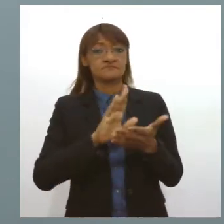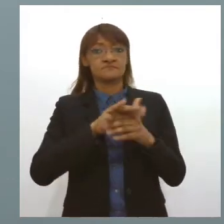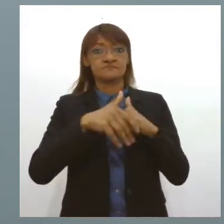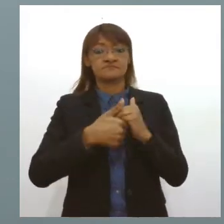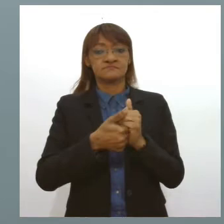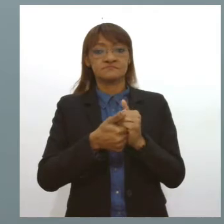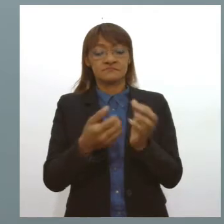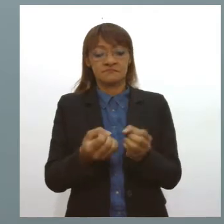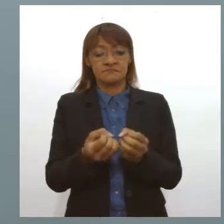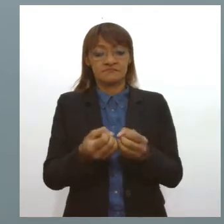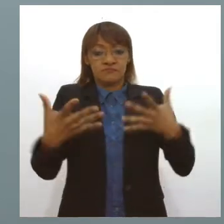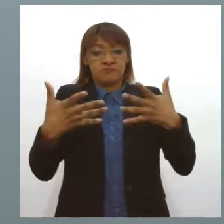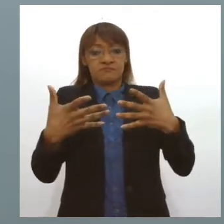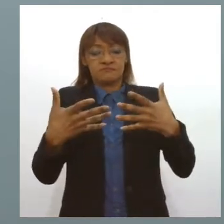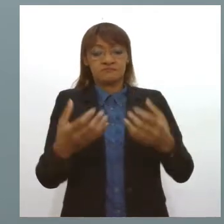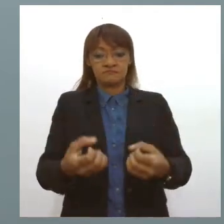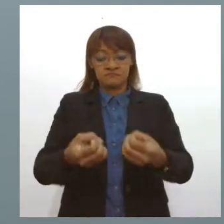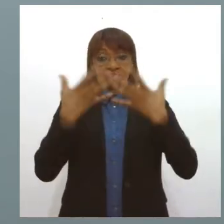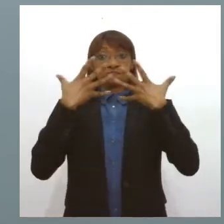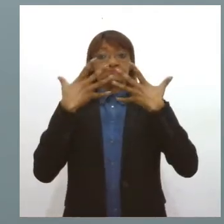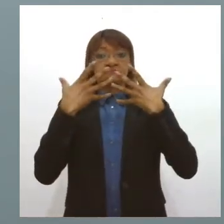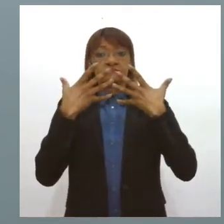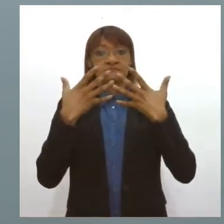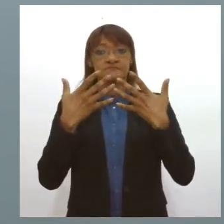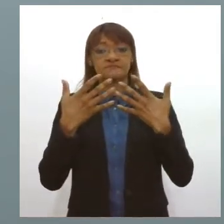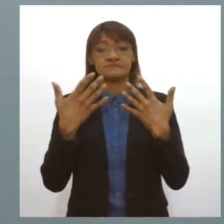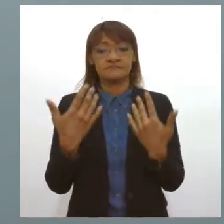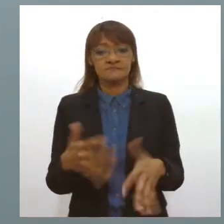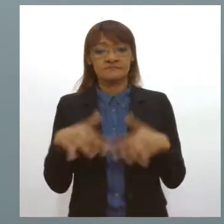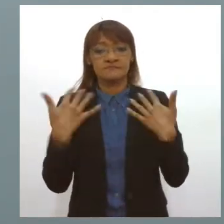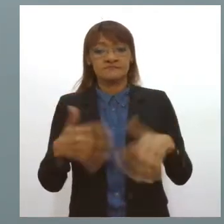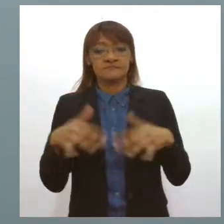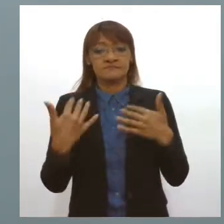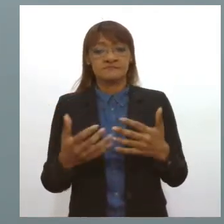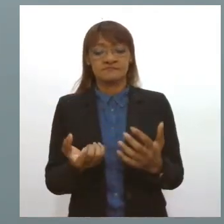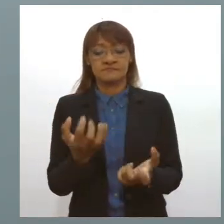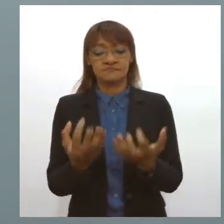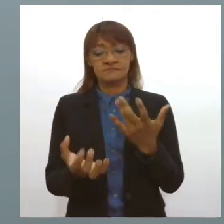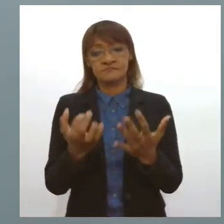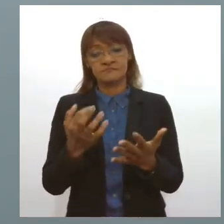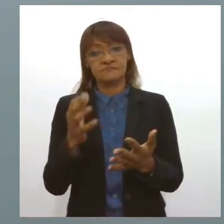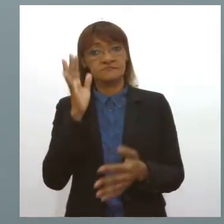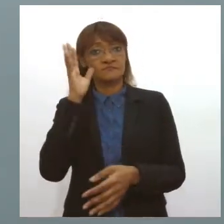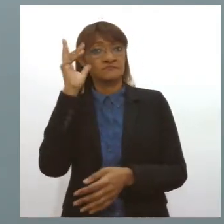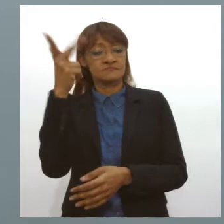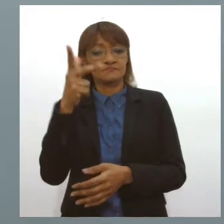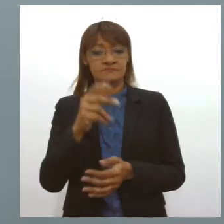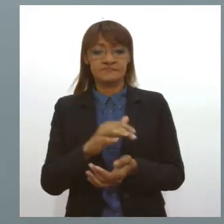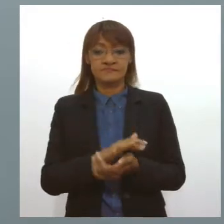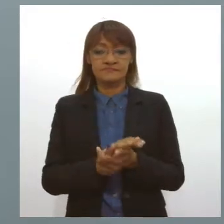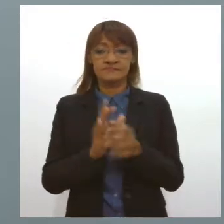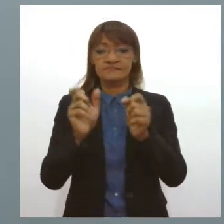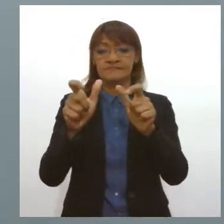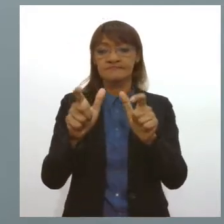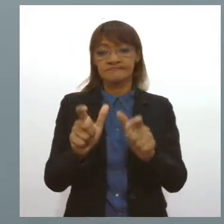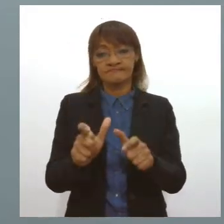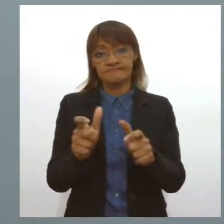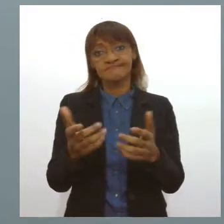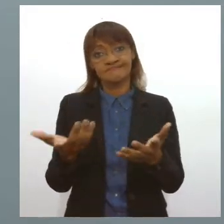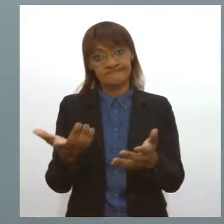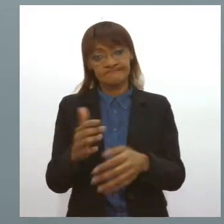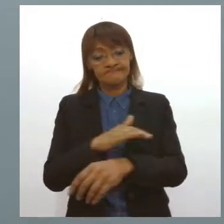É onde chama mesmo, né, chama o fogo e acontece a explosão daquele recipiente e a pessoa se queima.